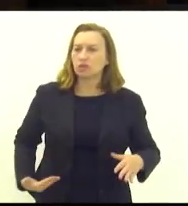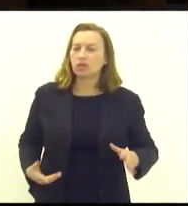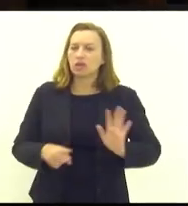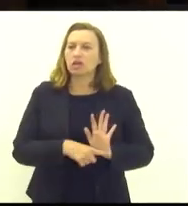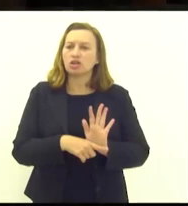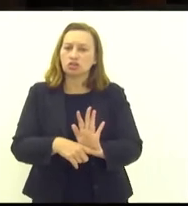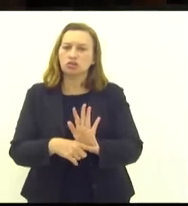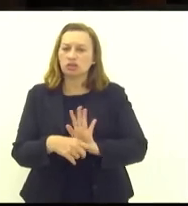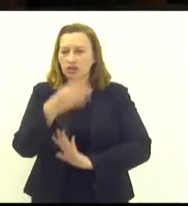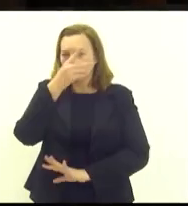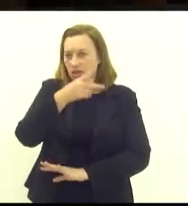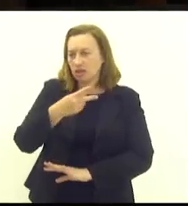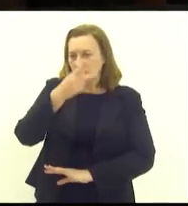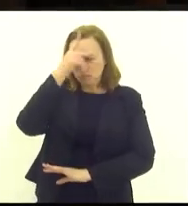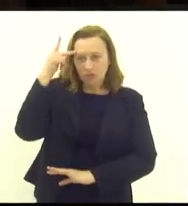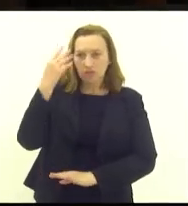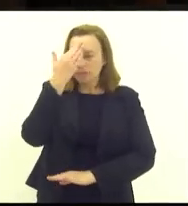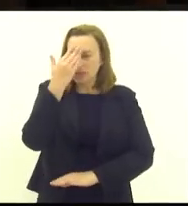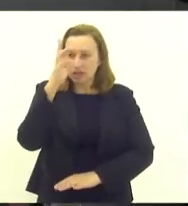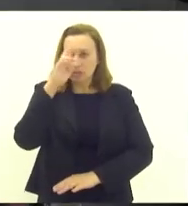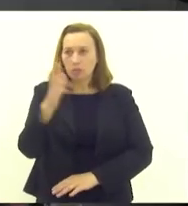pessoas. Muito obrigado, senhor presidente.